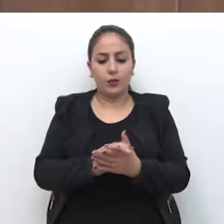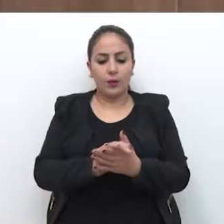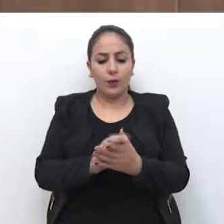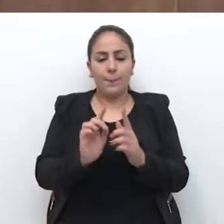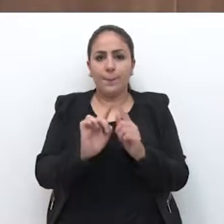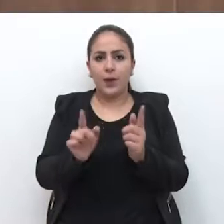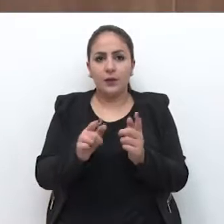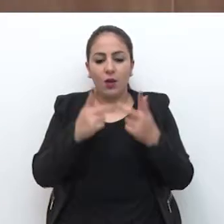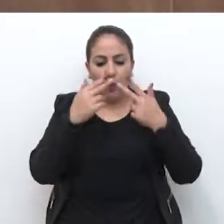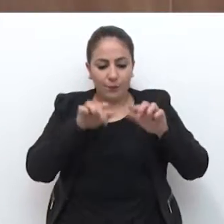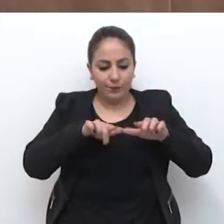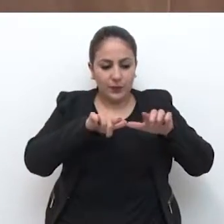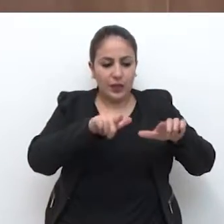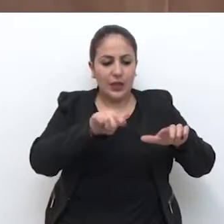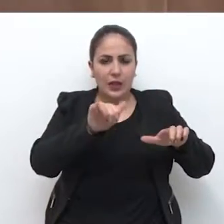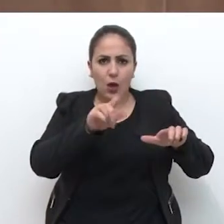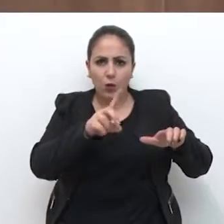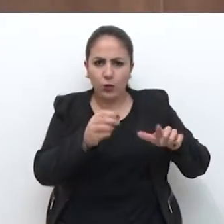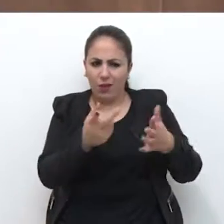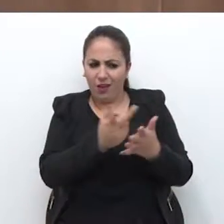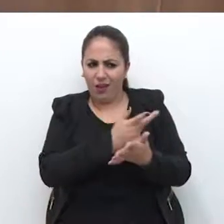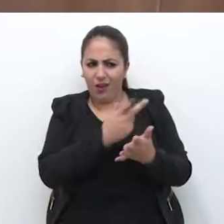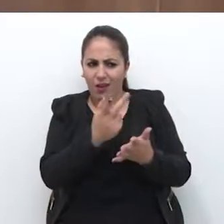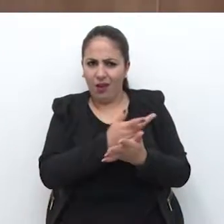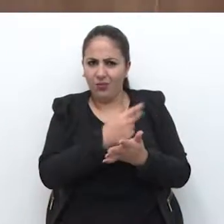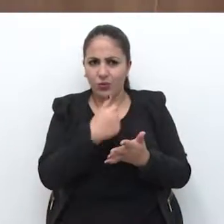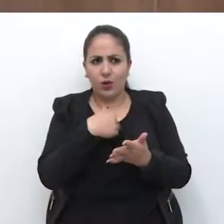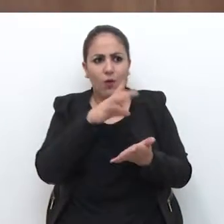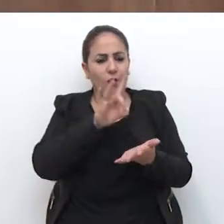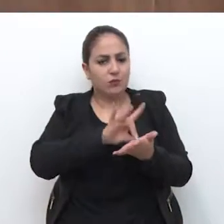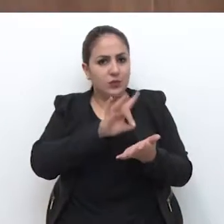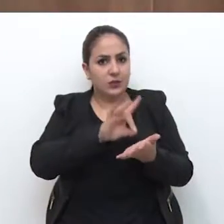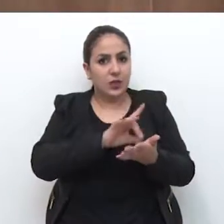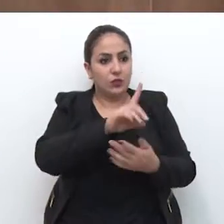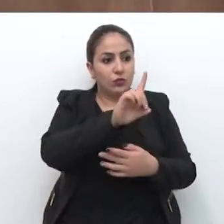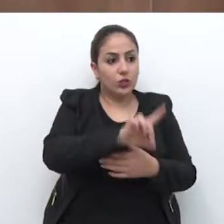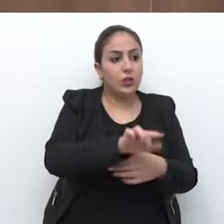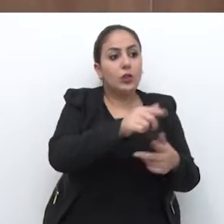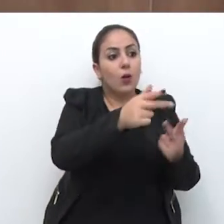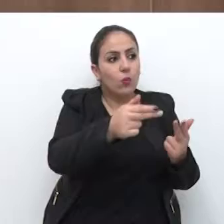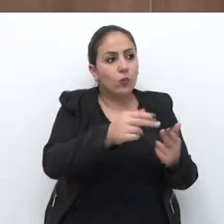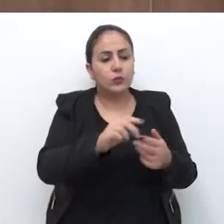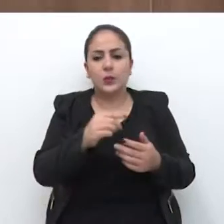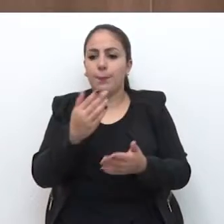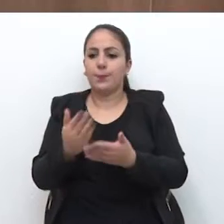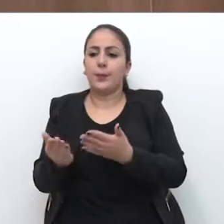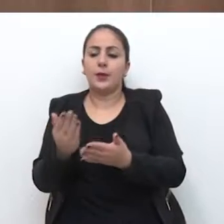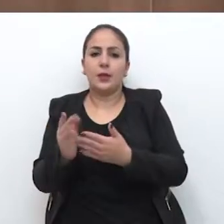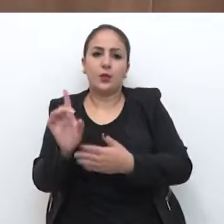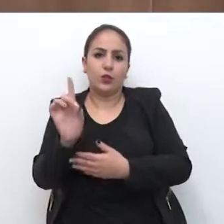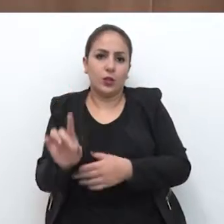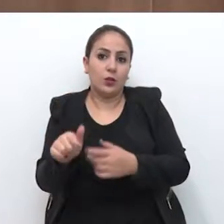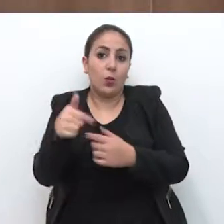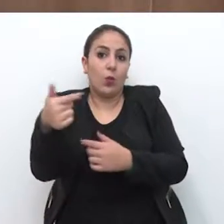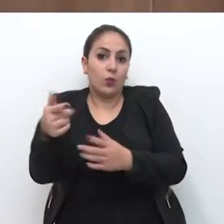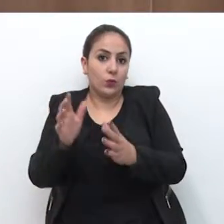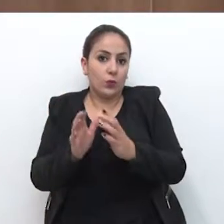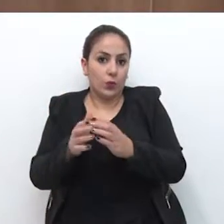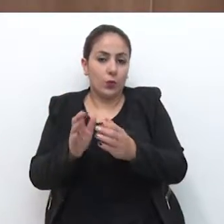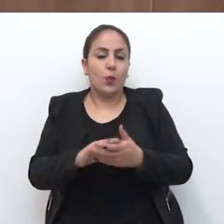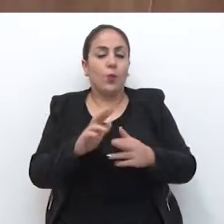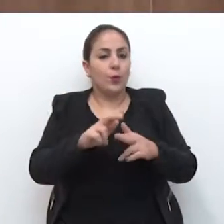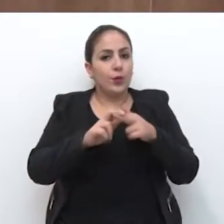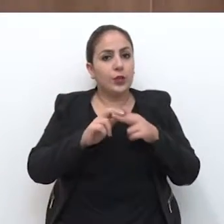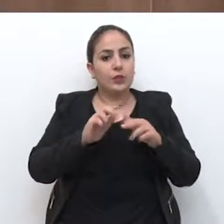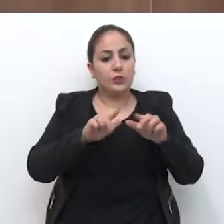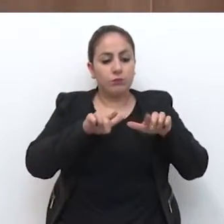Mas não é em cima de um laudo que sai errado que eu vou garantir direito de uns e tirar direito de outros. Então, por isso que o